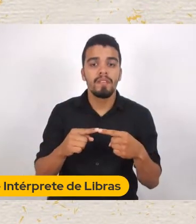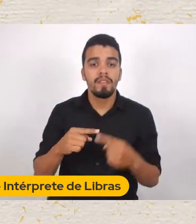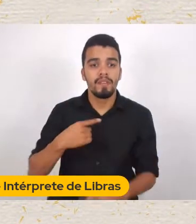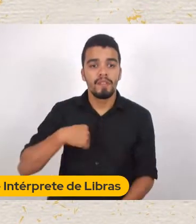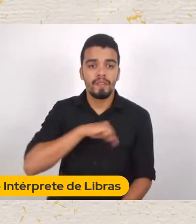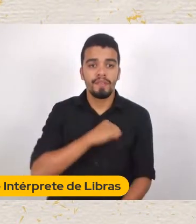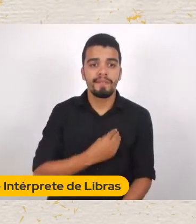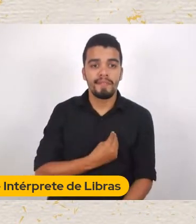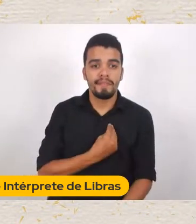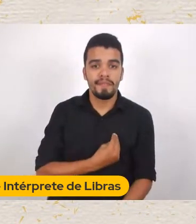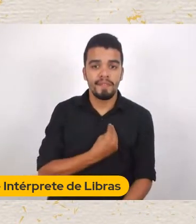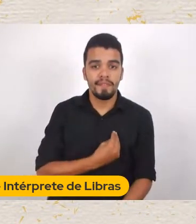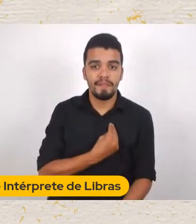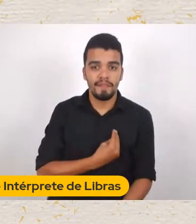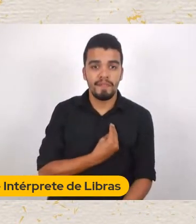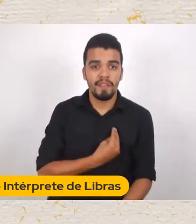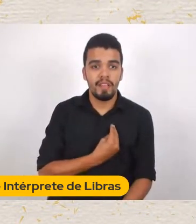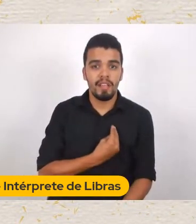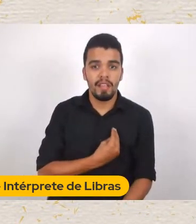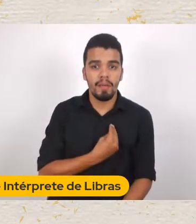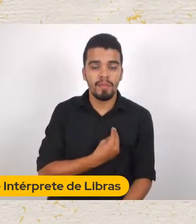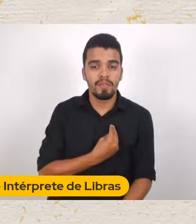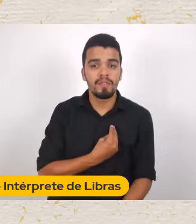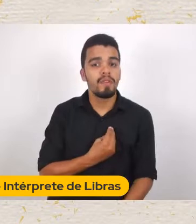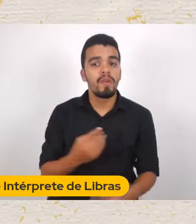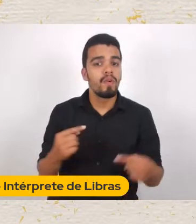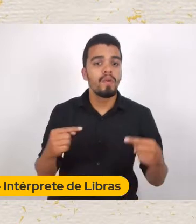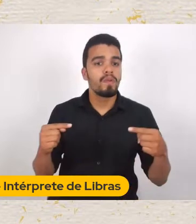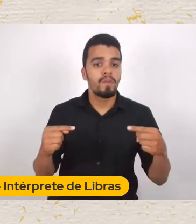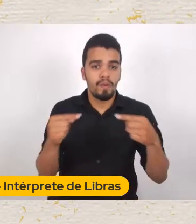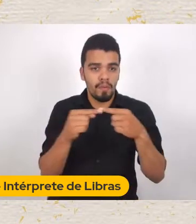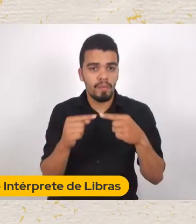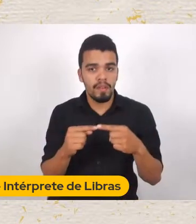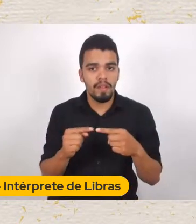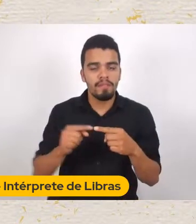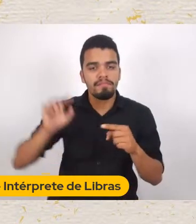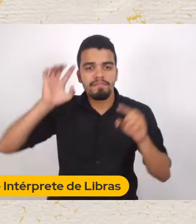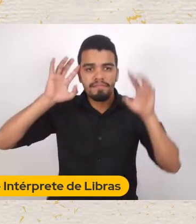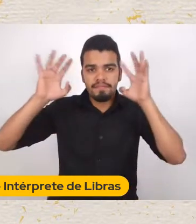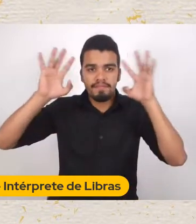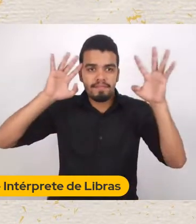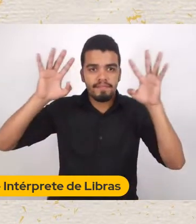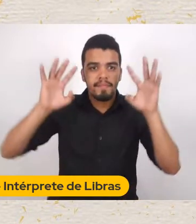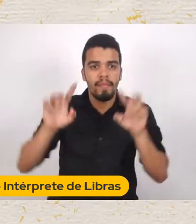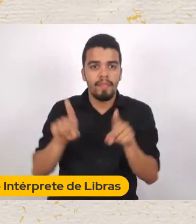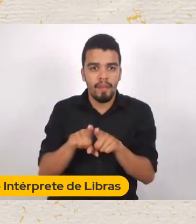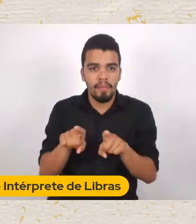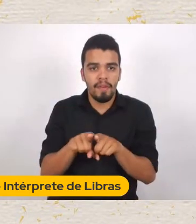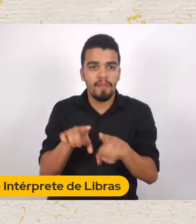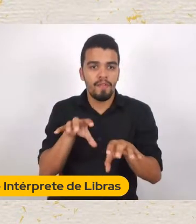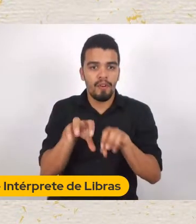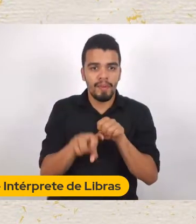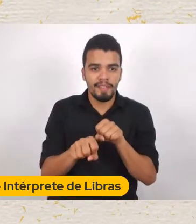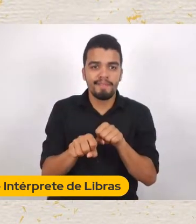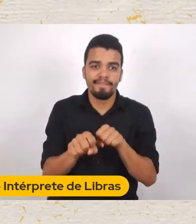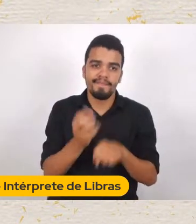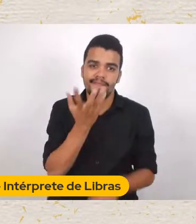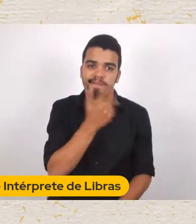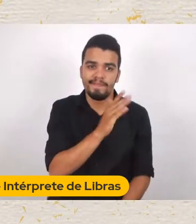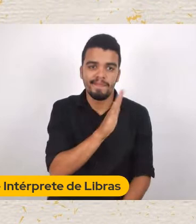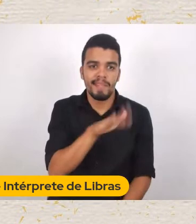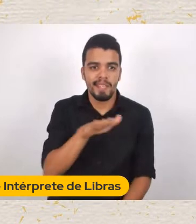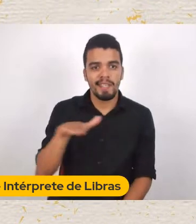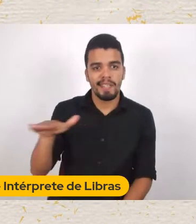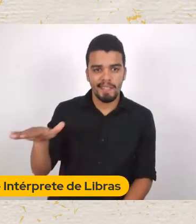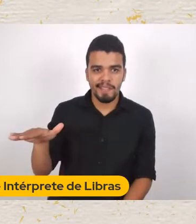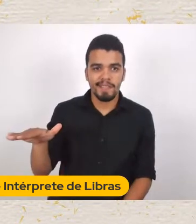relação ao nosso imaginário Em relação à formação ainda De nossas crianças Vou partir